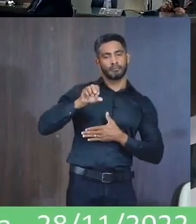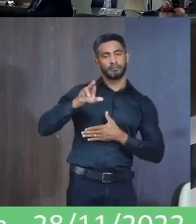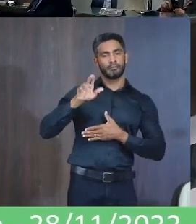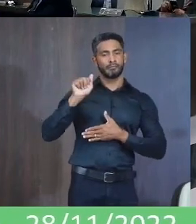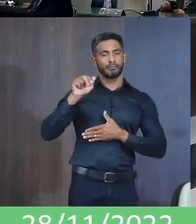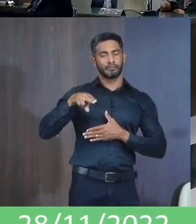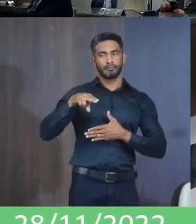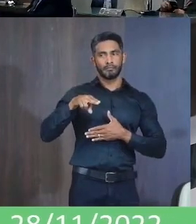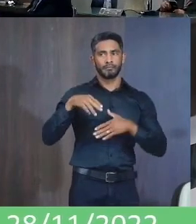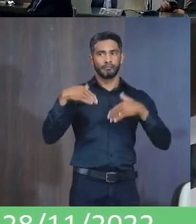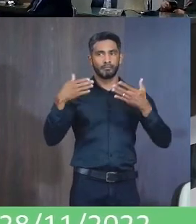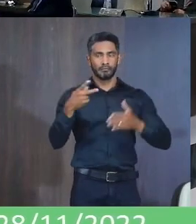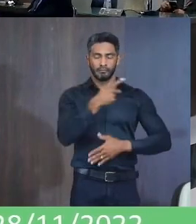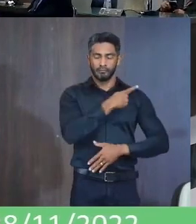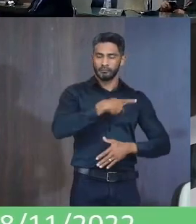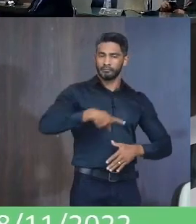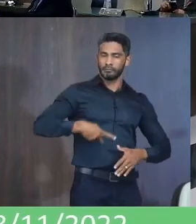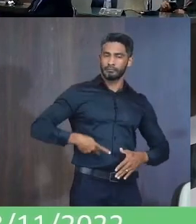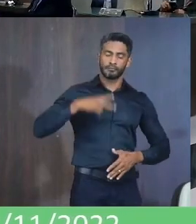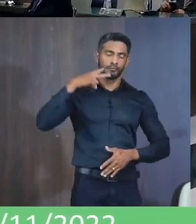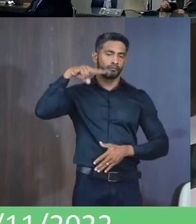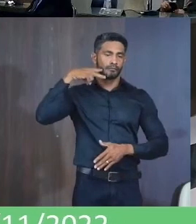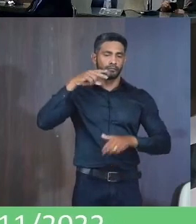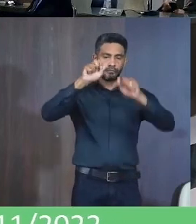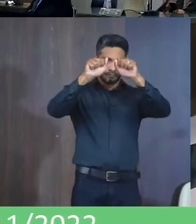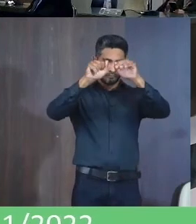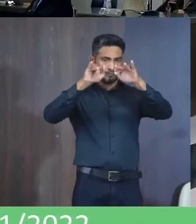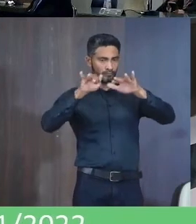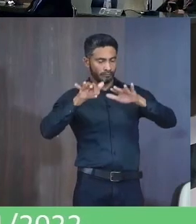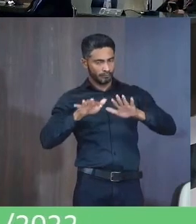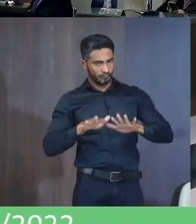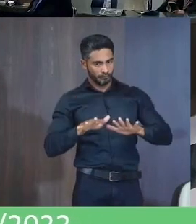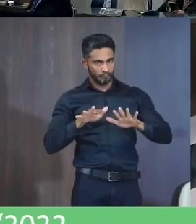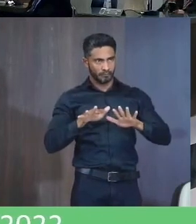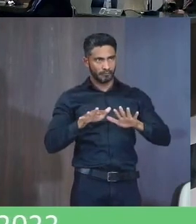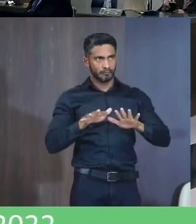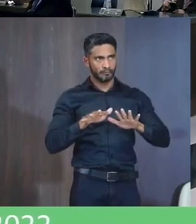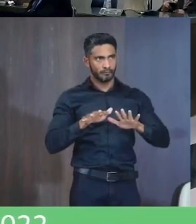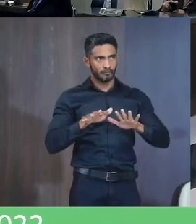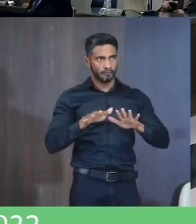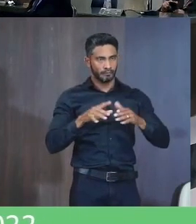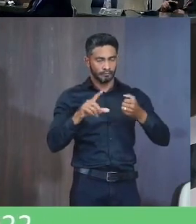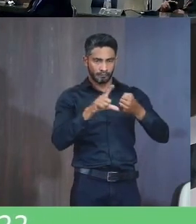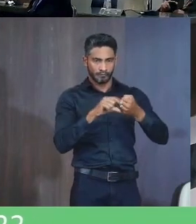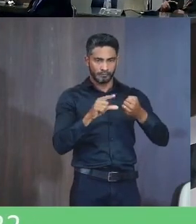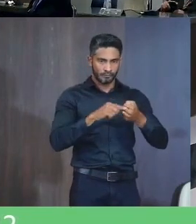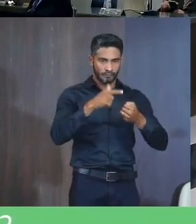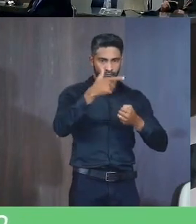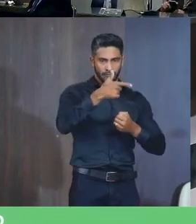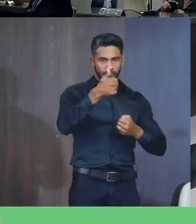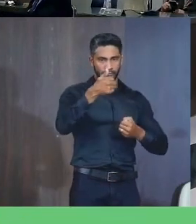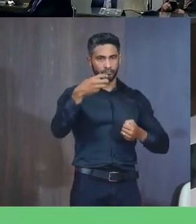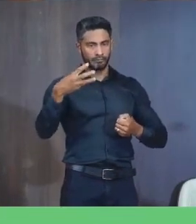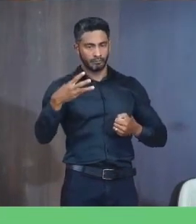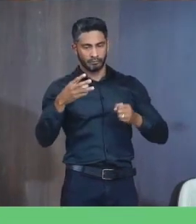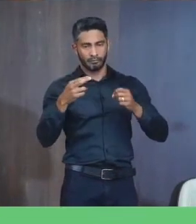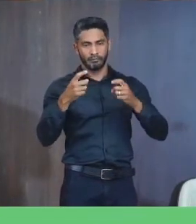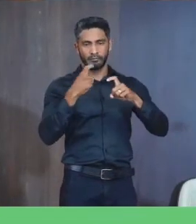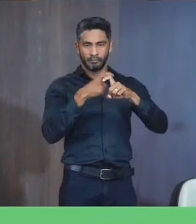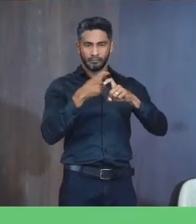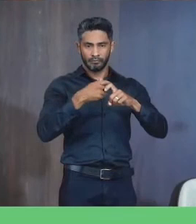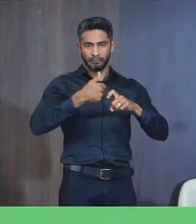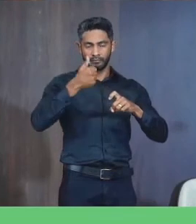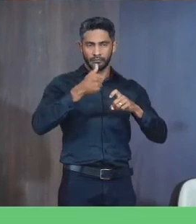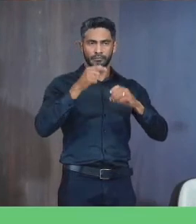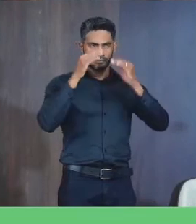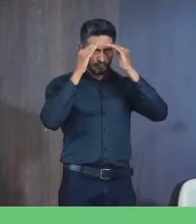É senti Senhor presidente O vereador que subscreve Nos temos o artigo 213 Inciso 1º Regimento interno Desta